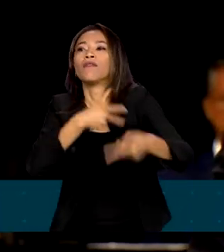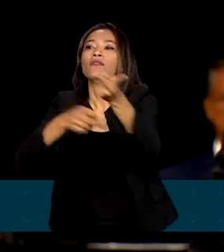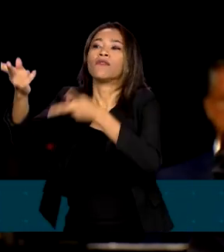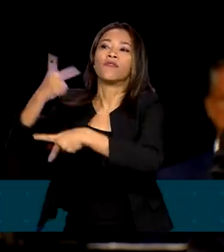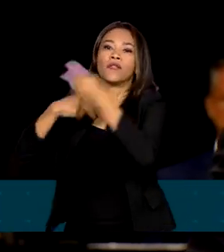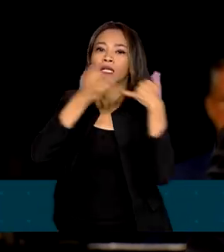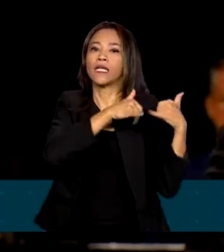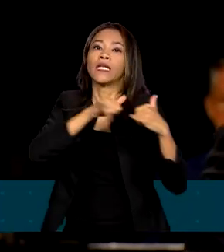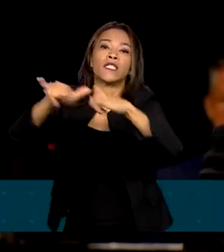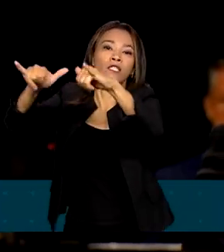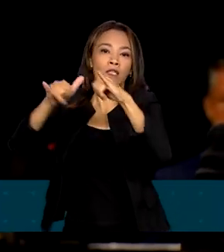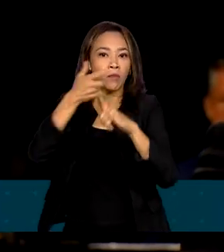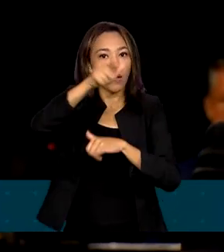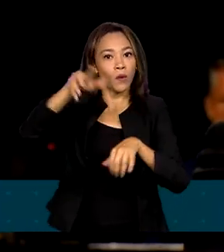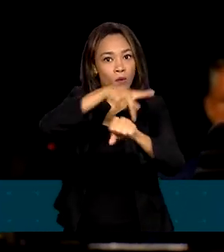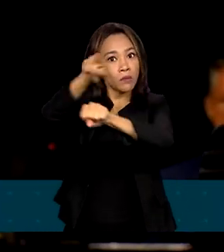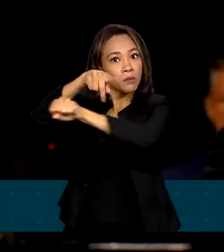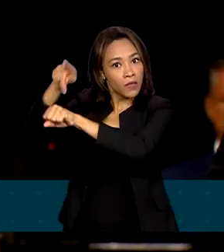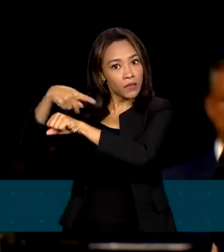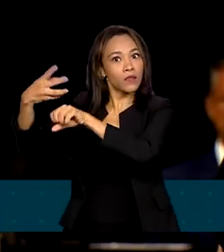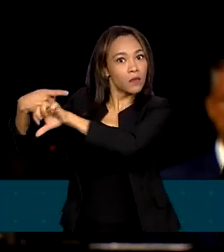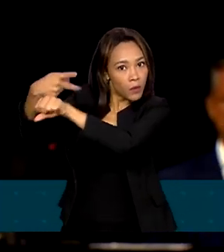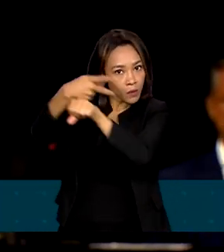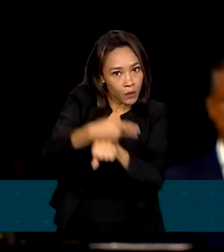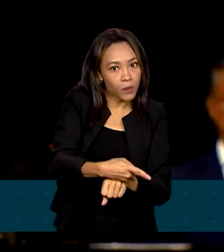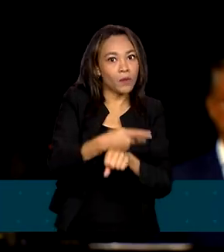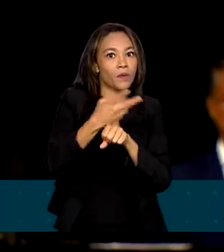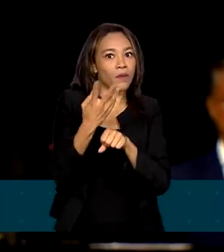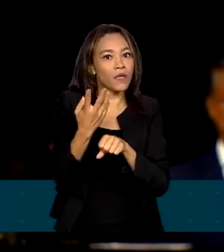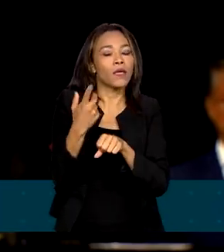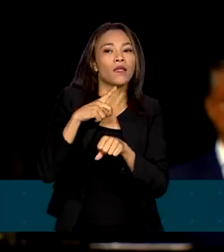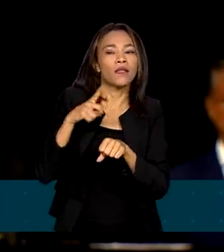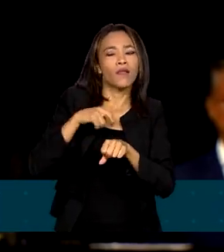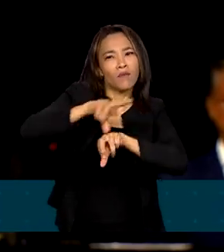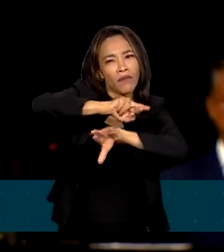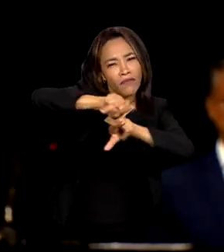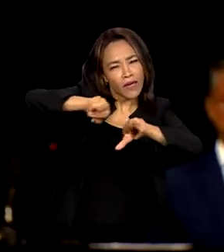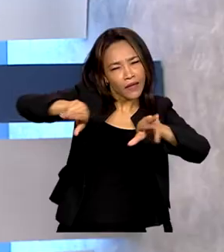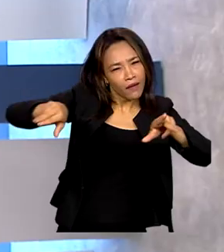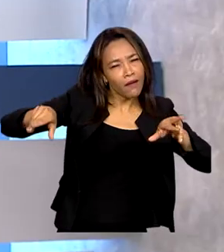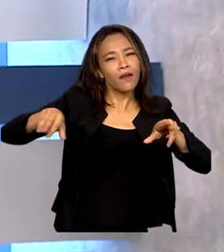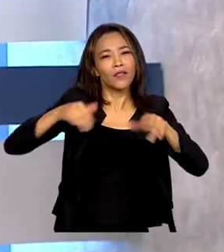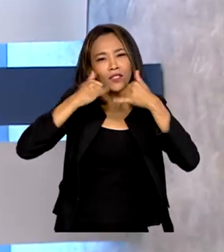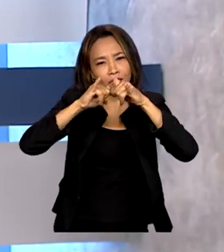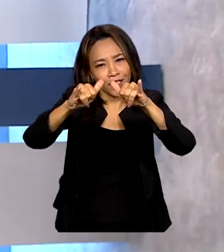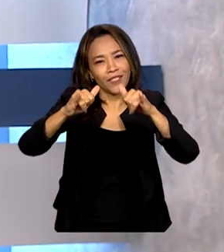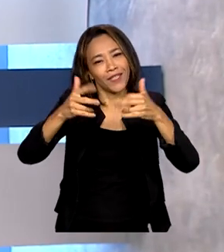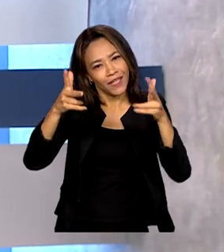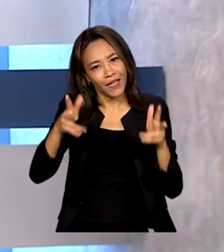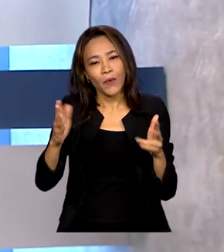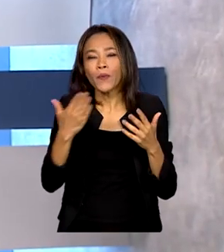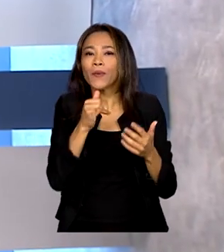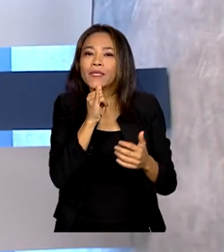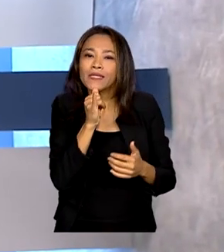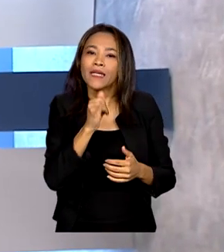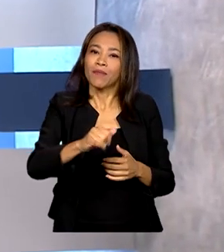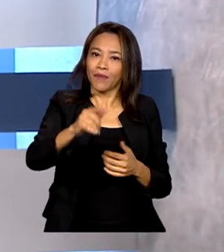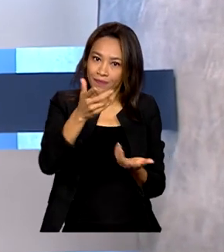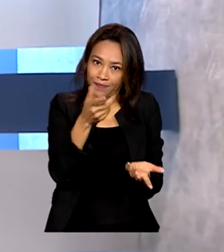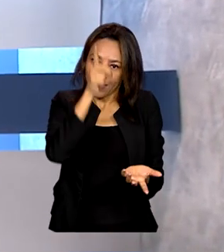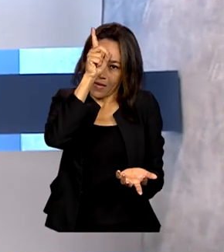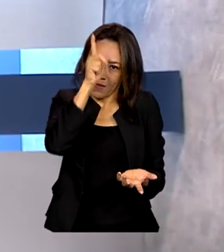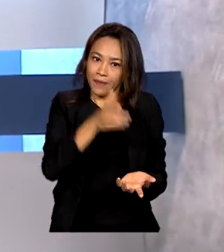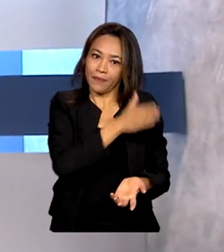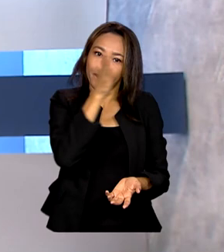buscam melhorar a sua matriz energética, como é o caso da Alemanha. E o FIES, o Fundo